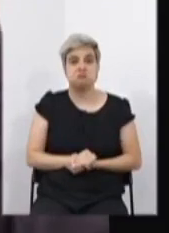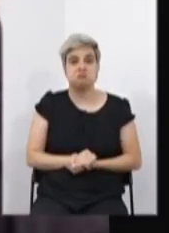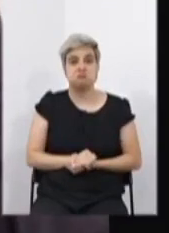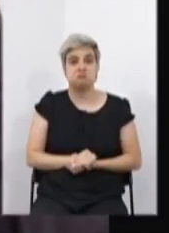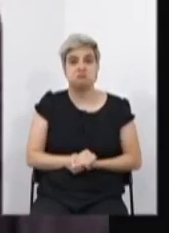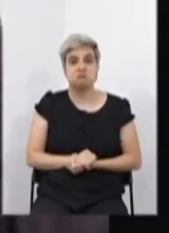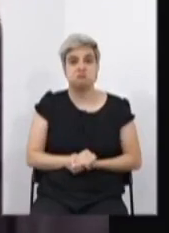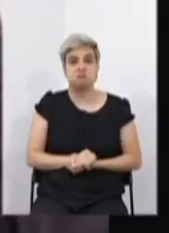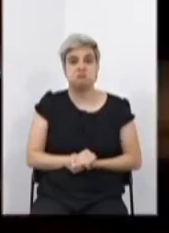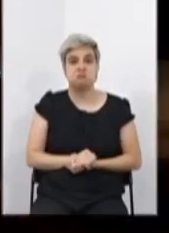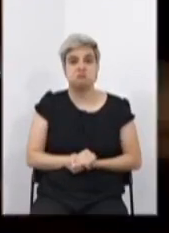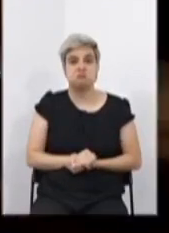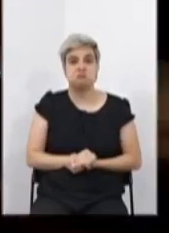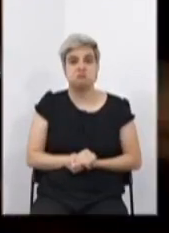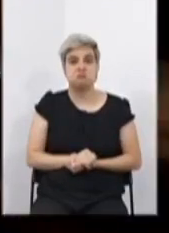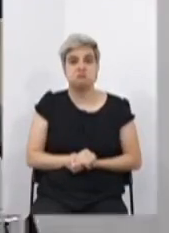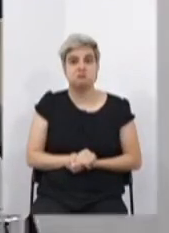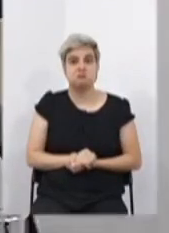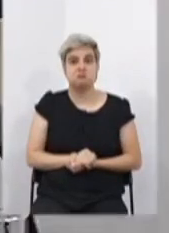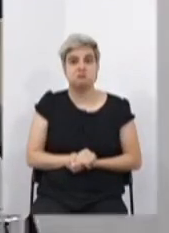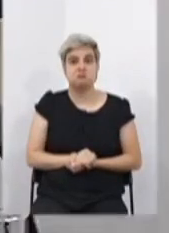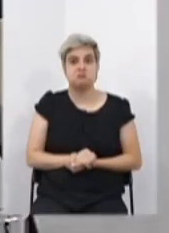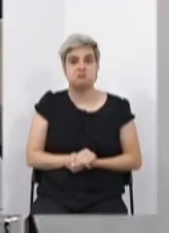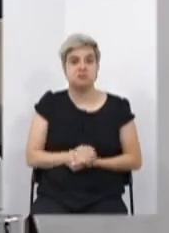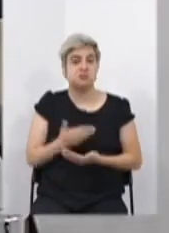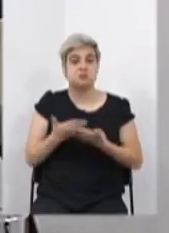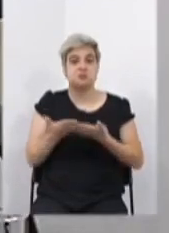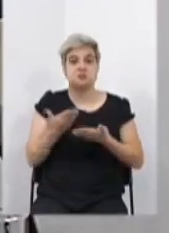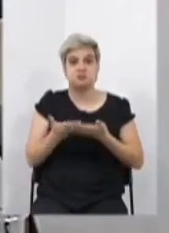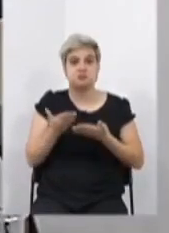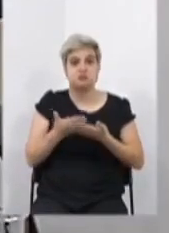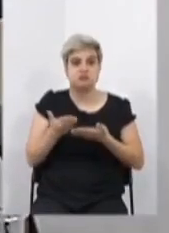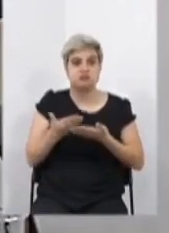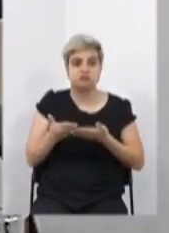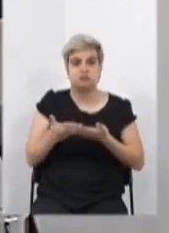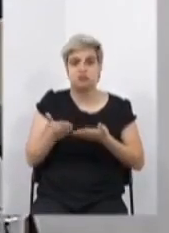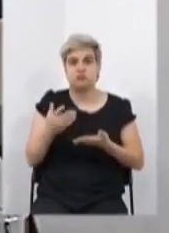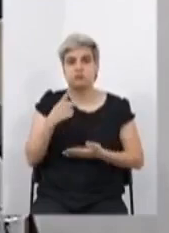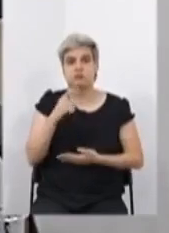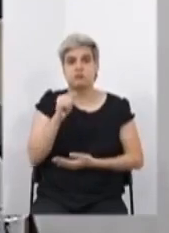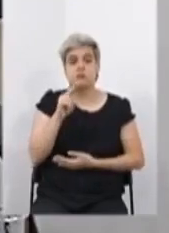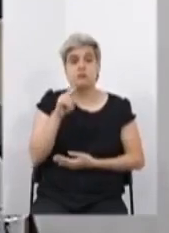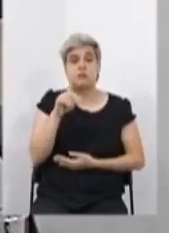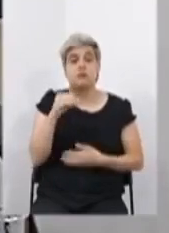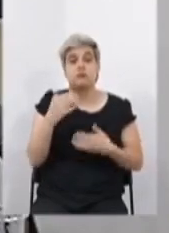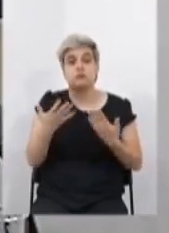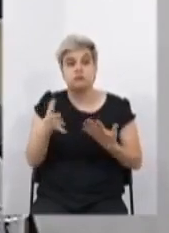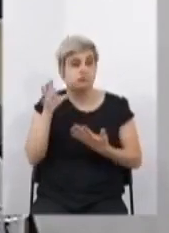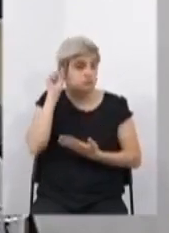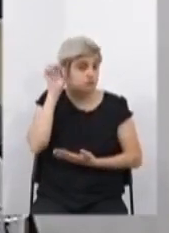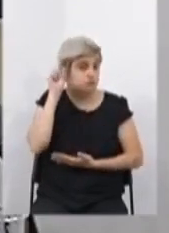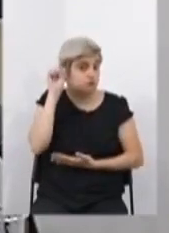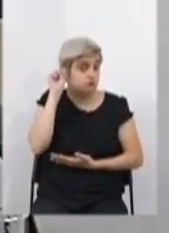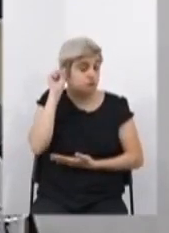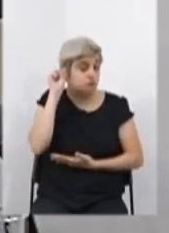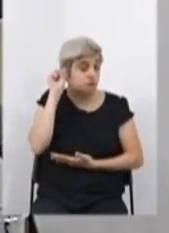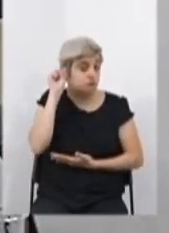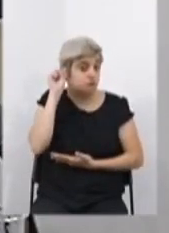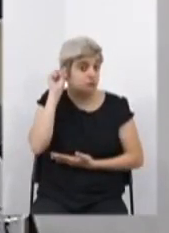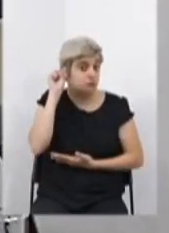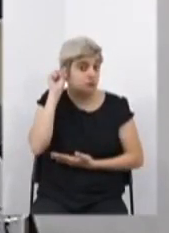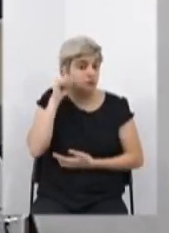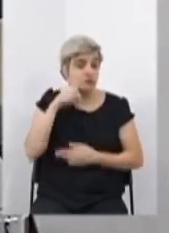Parece que agora o presidente saiu de vez do ar, não é doutor Paulo? Sim, sim. Doutor Paulo, está me ouvindo? Ele está